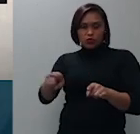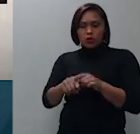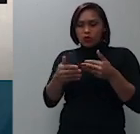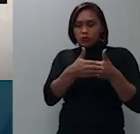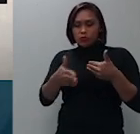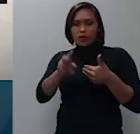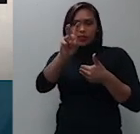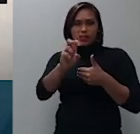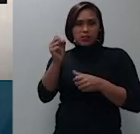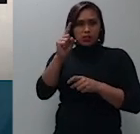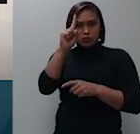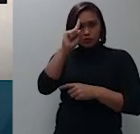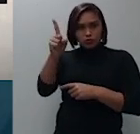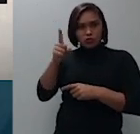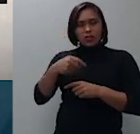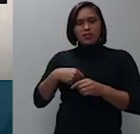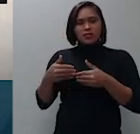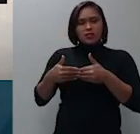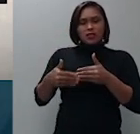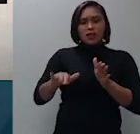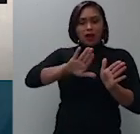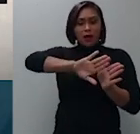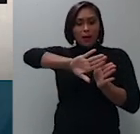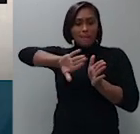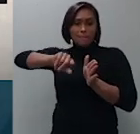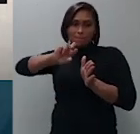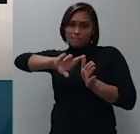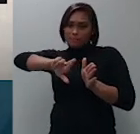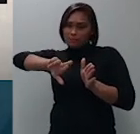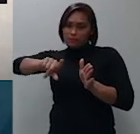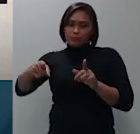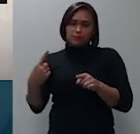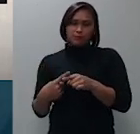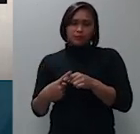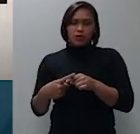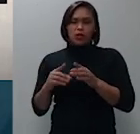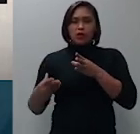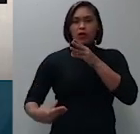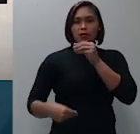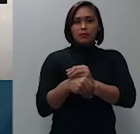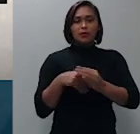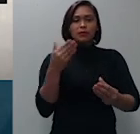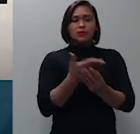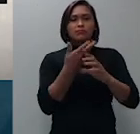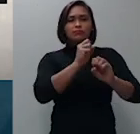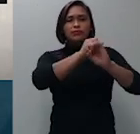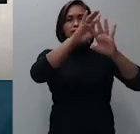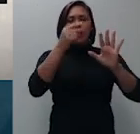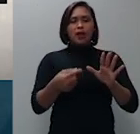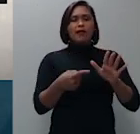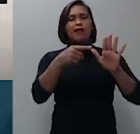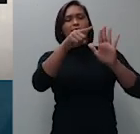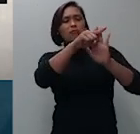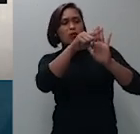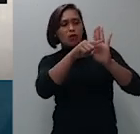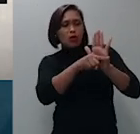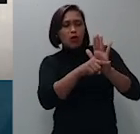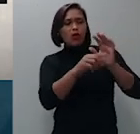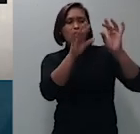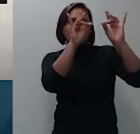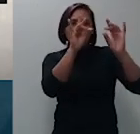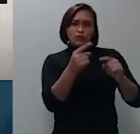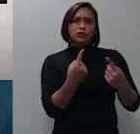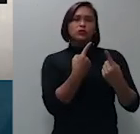faculdade à parte cooperando com o processo para esclarecer pontos controvertidos e a realização de provas